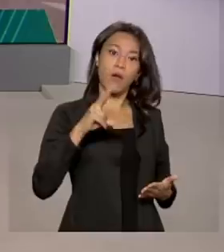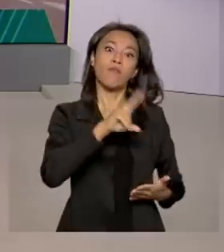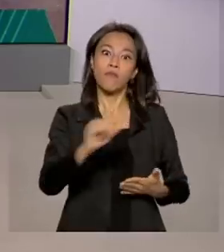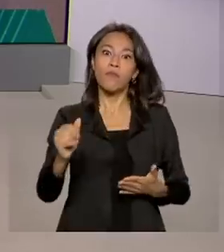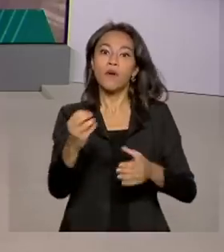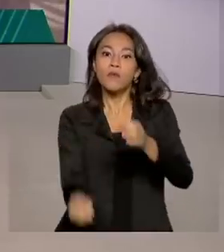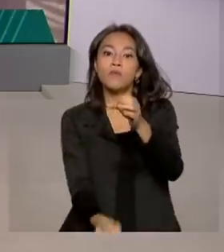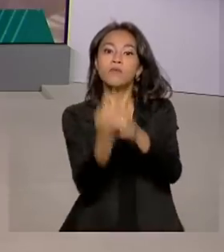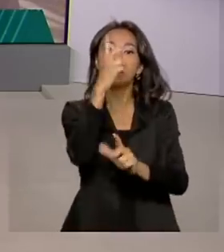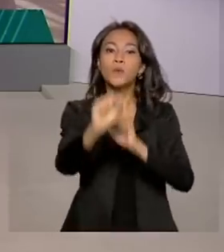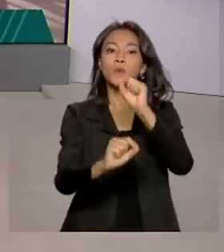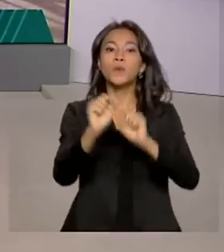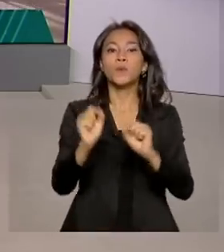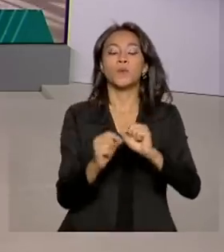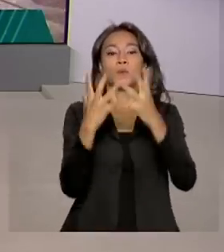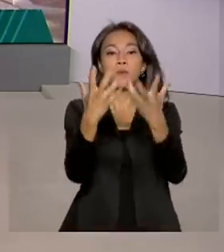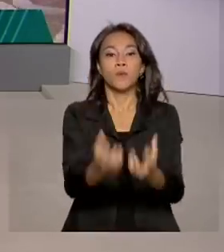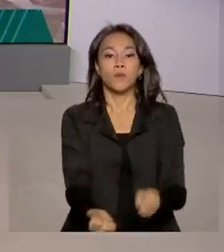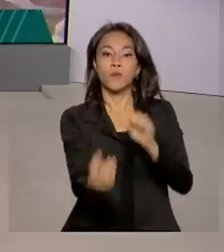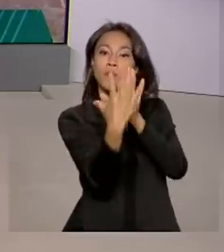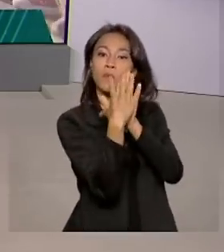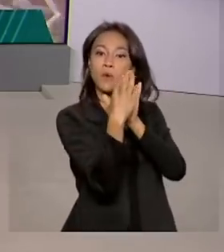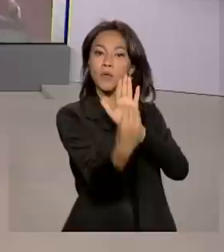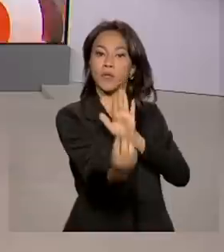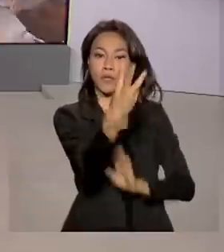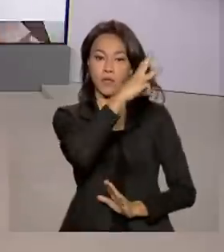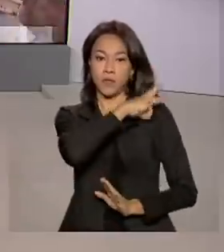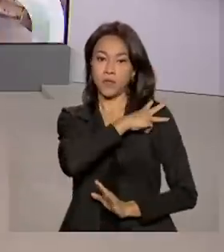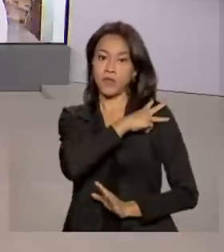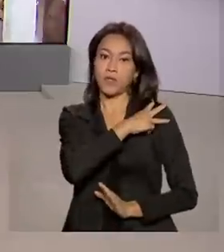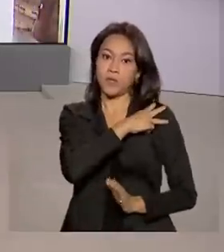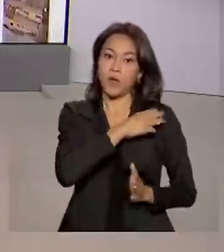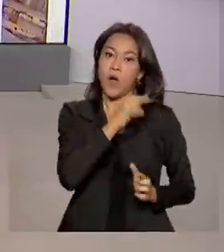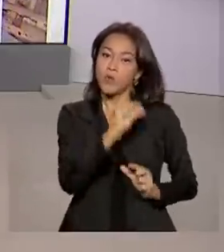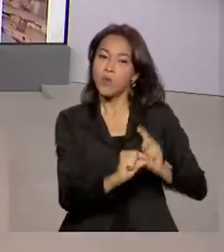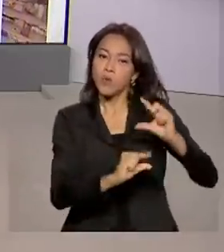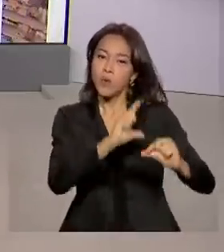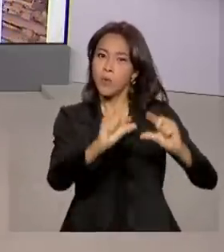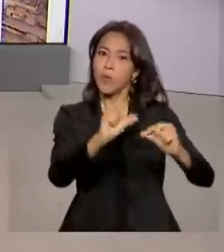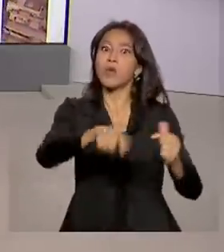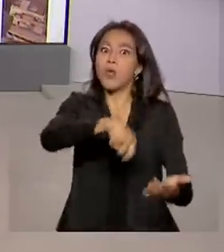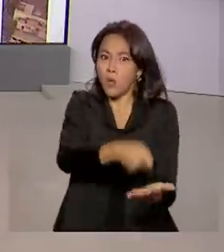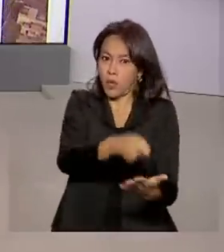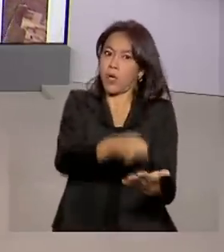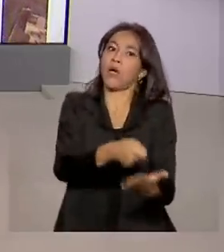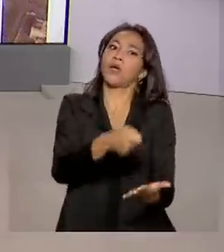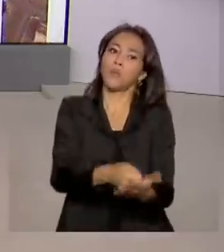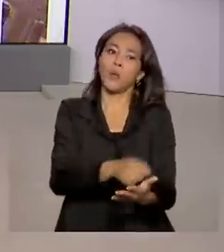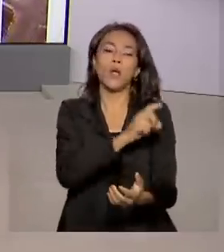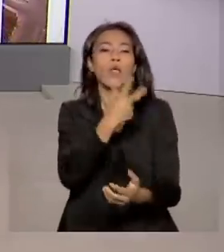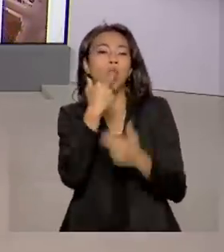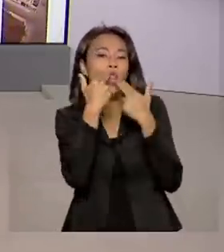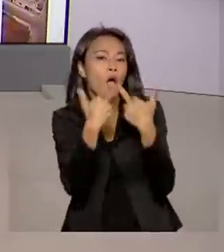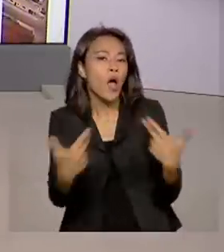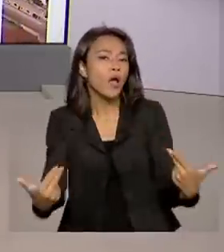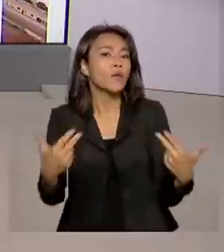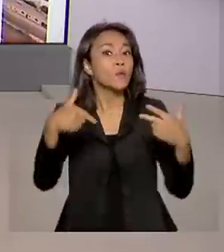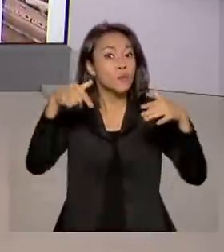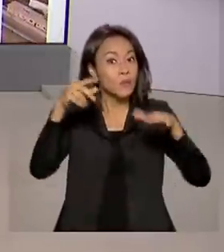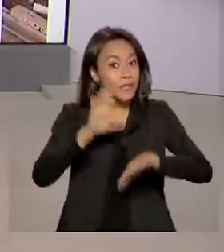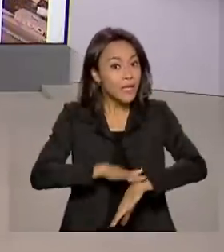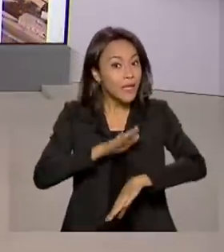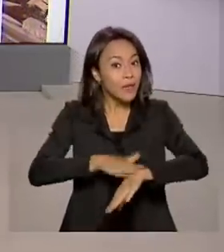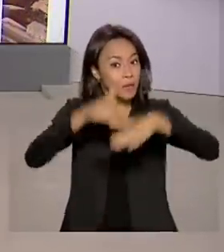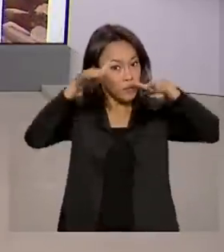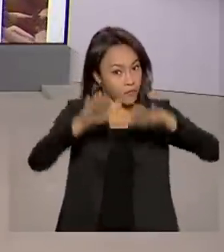mudanças no ensino médio de forma gradual e obrigatória. Entre as novidades estão a ampliação do tempo do estudante na